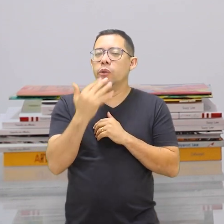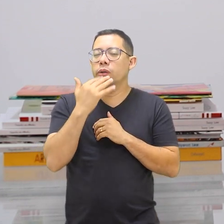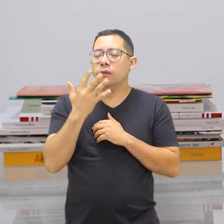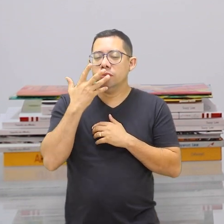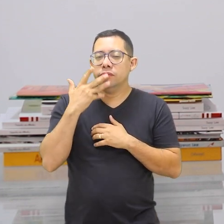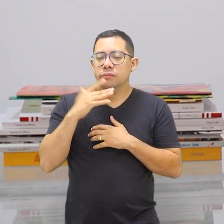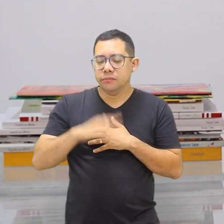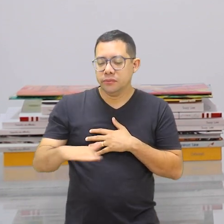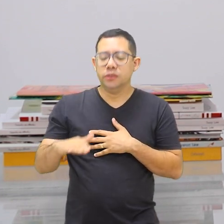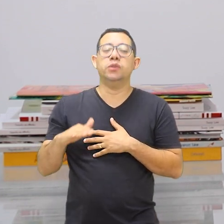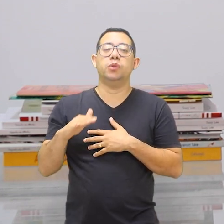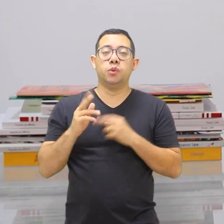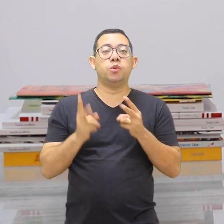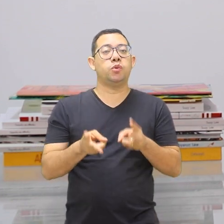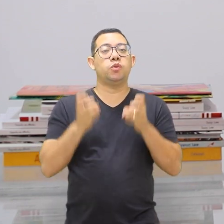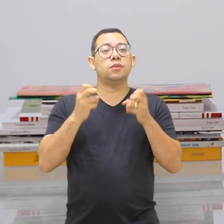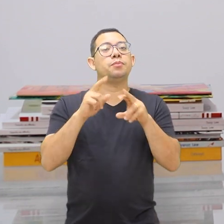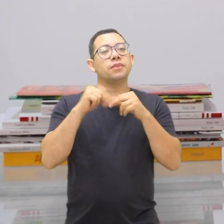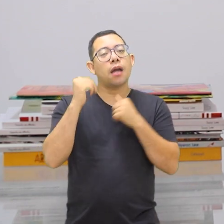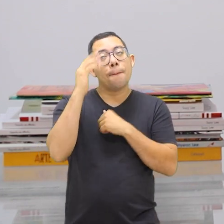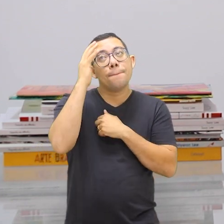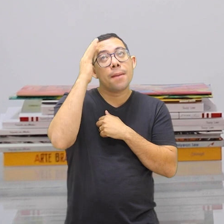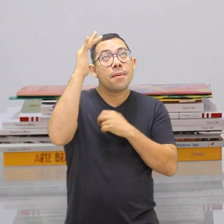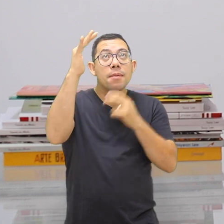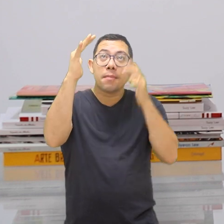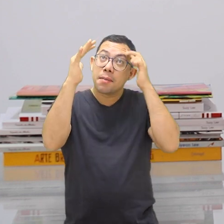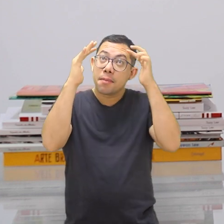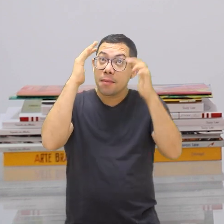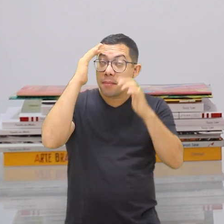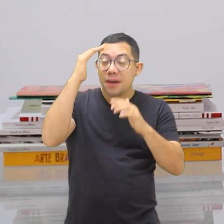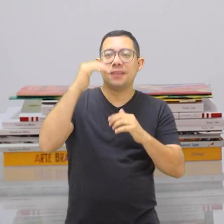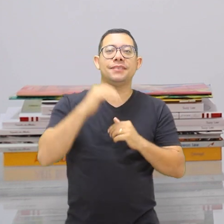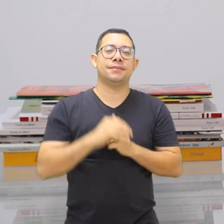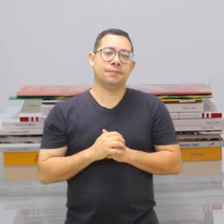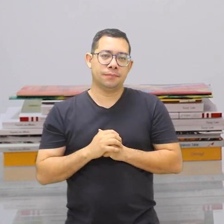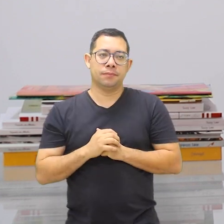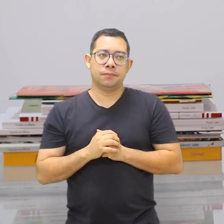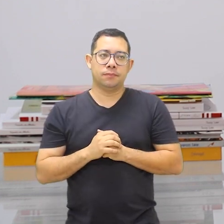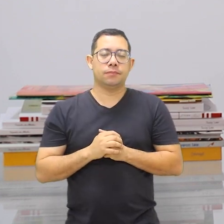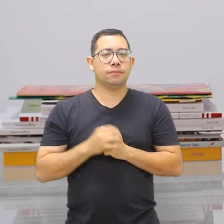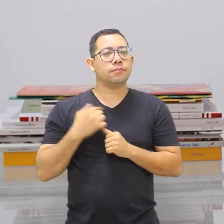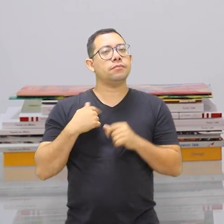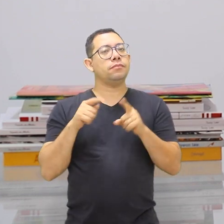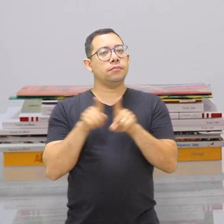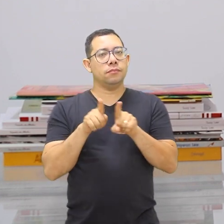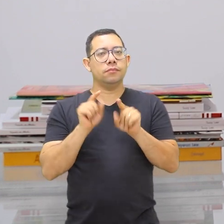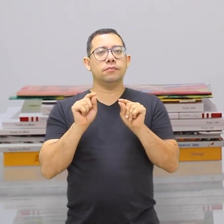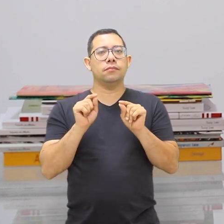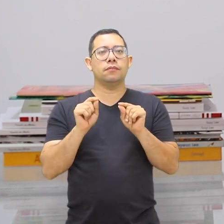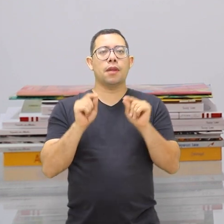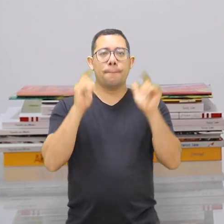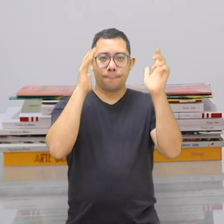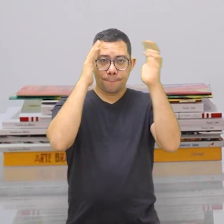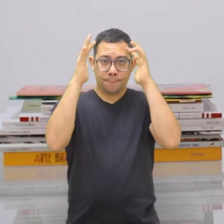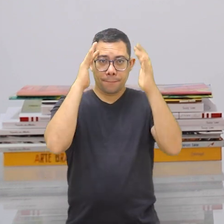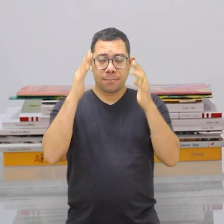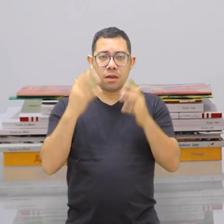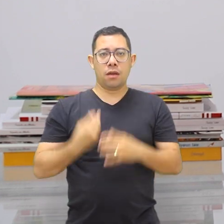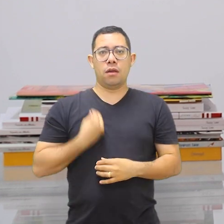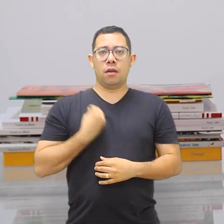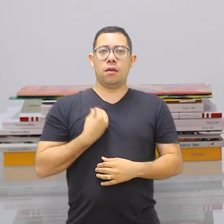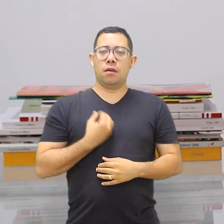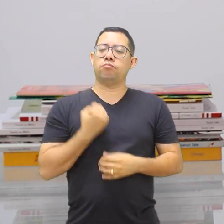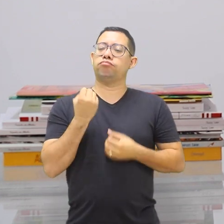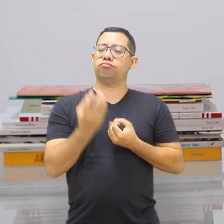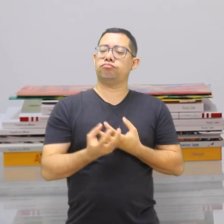ter essa aproximação como a criança imagina esse traço, esse desenho. Eu também quis deixar a imaginação fluir. E